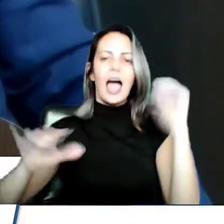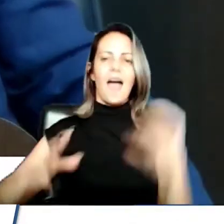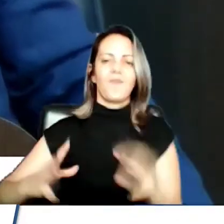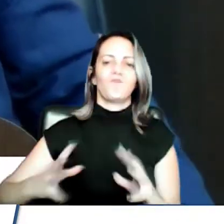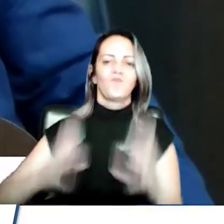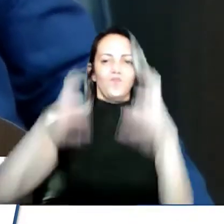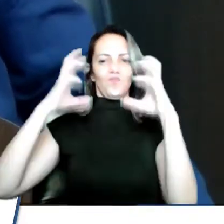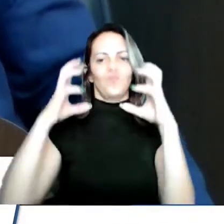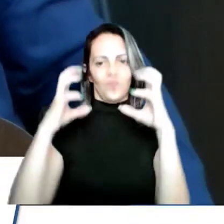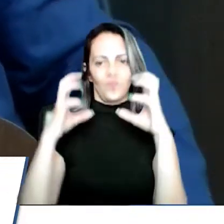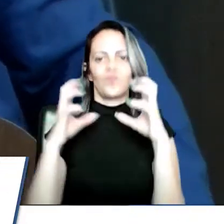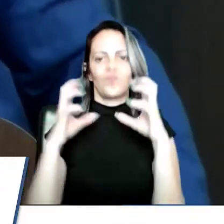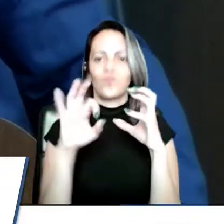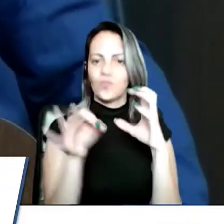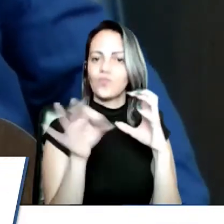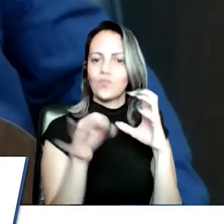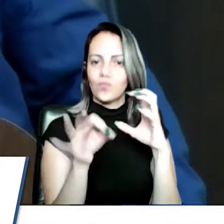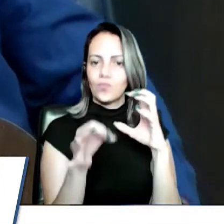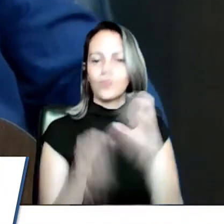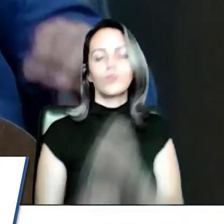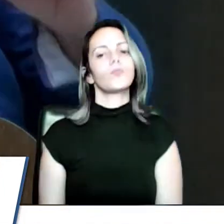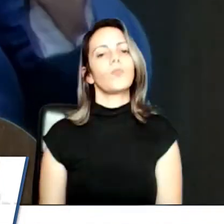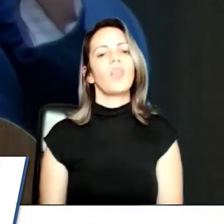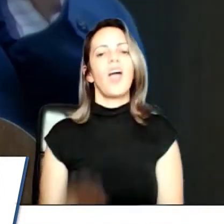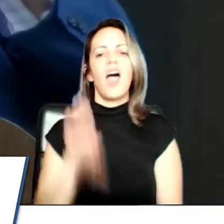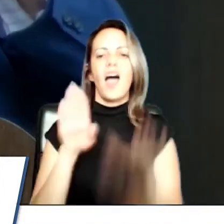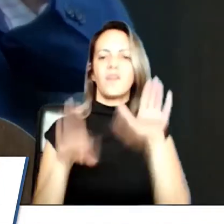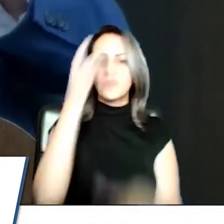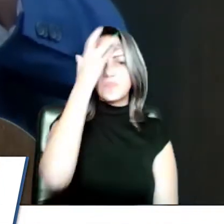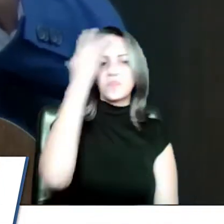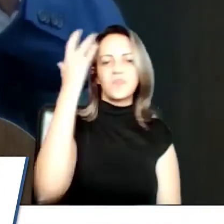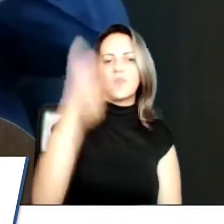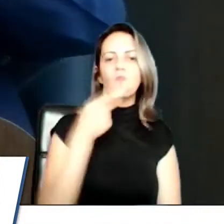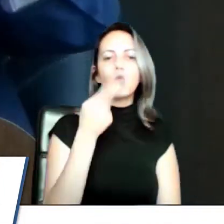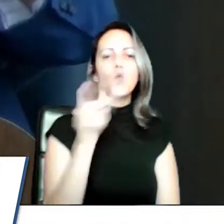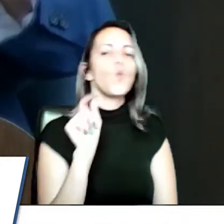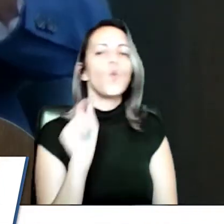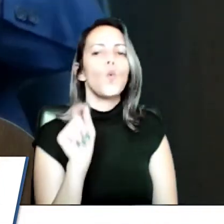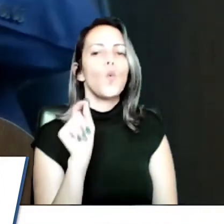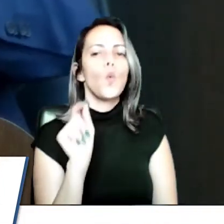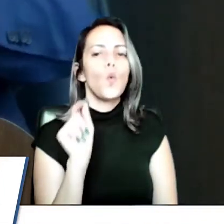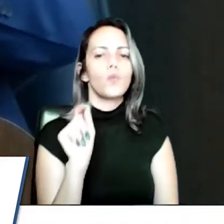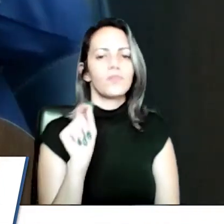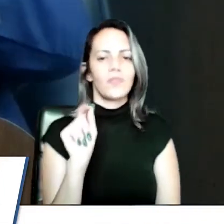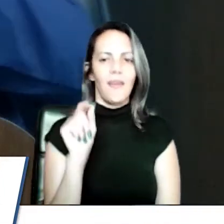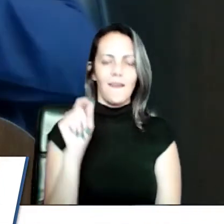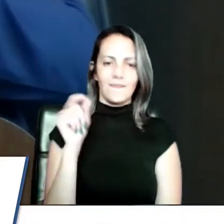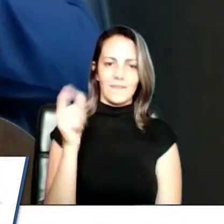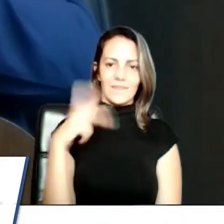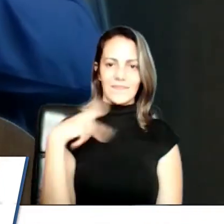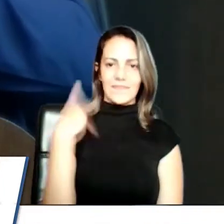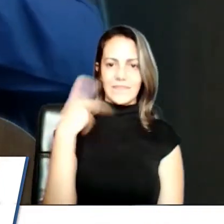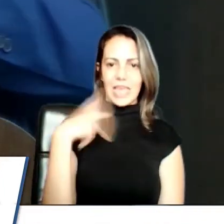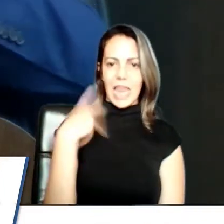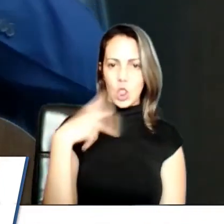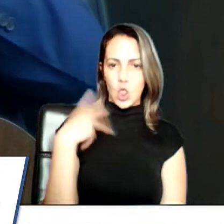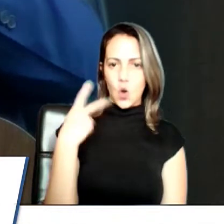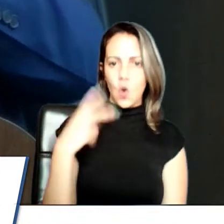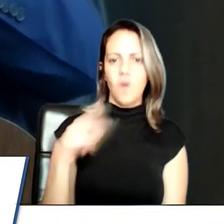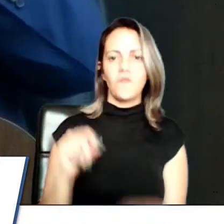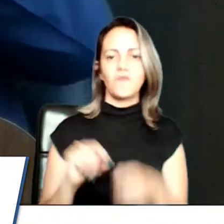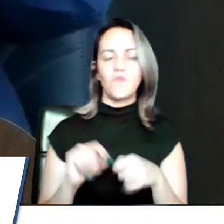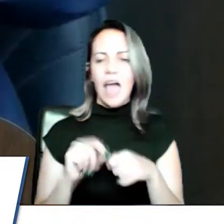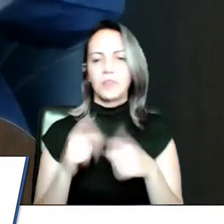Essa casa de... Às vezes as pessoas ficam falando assim, olha lá os vereadores, nós fazemos exatamente. Ontem,